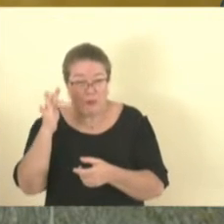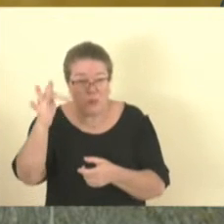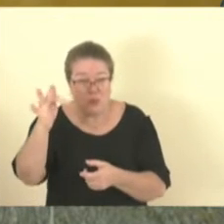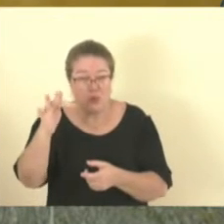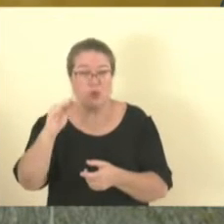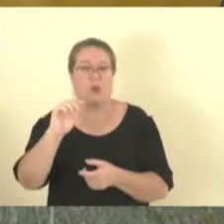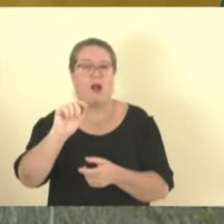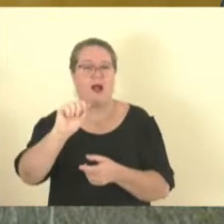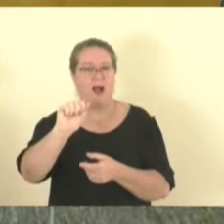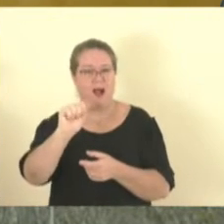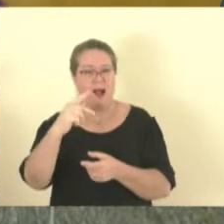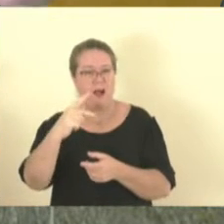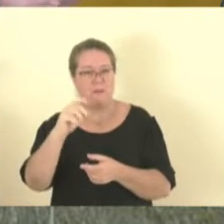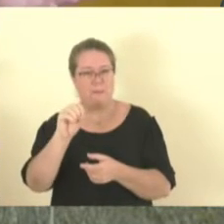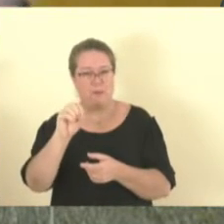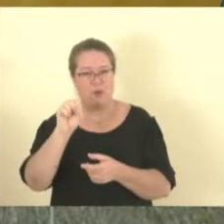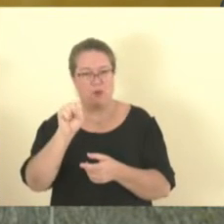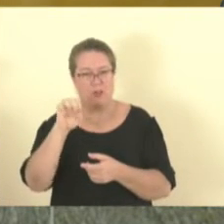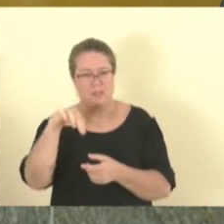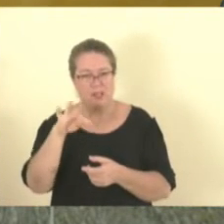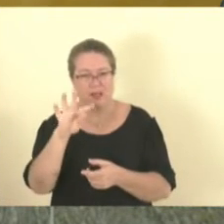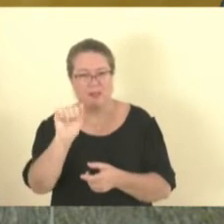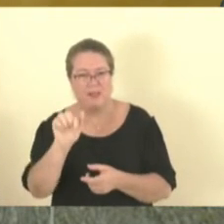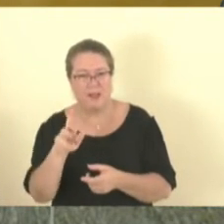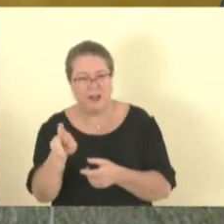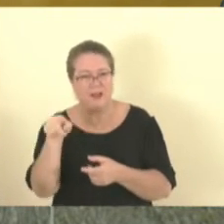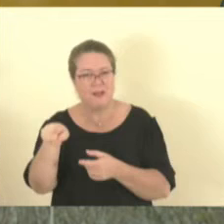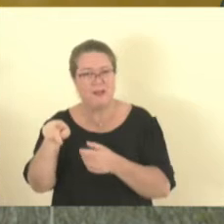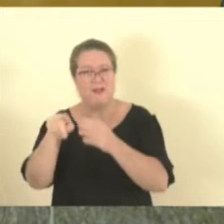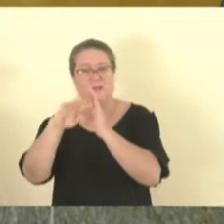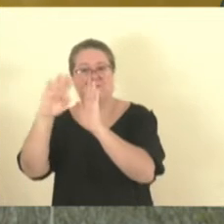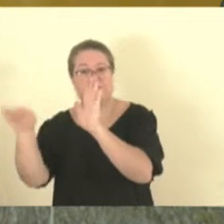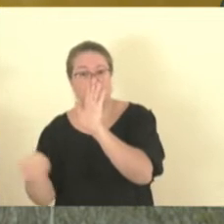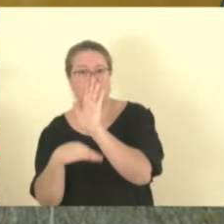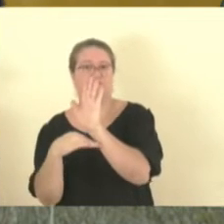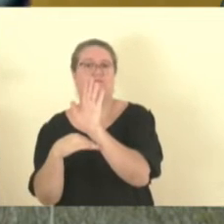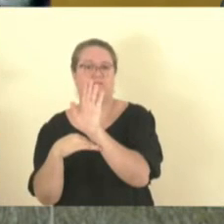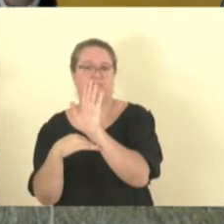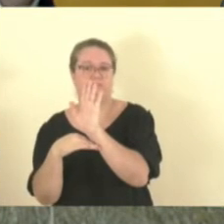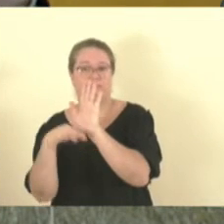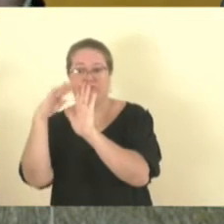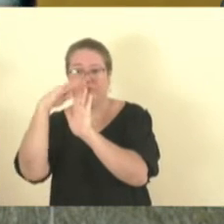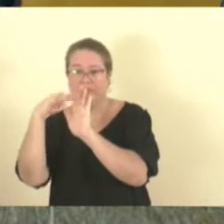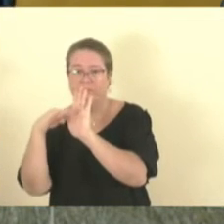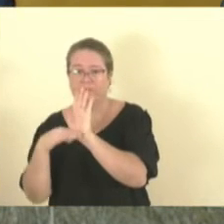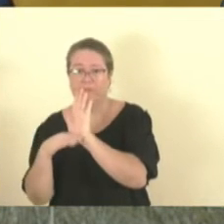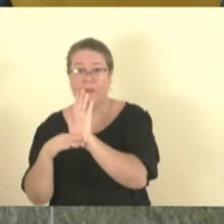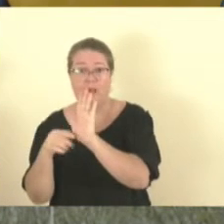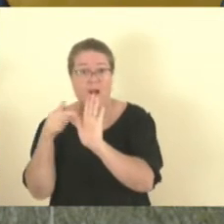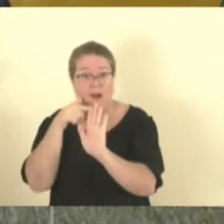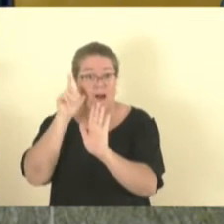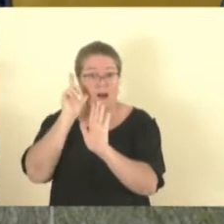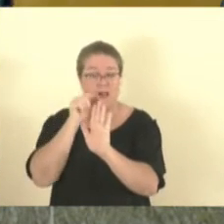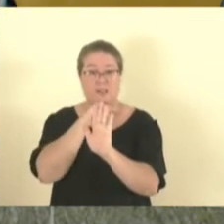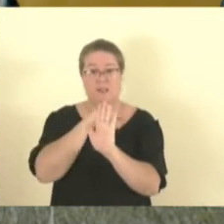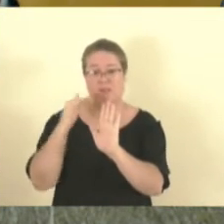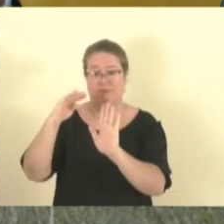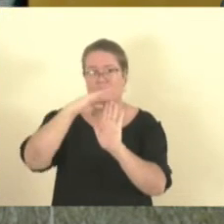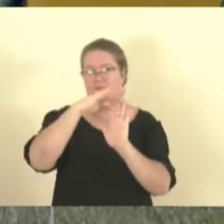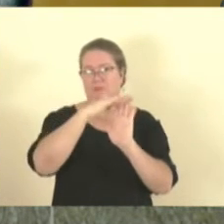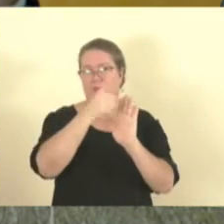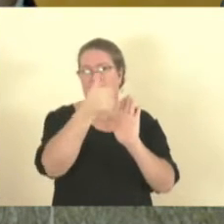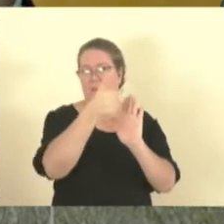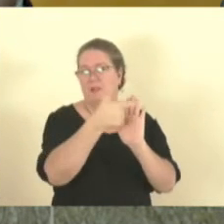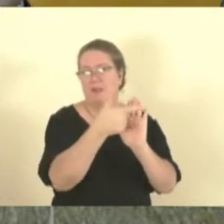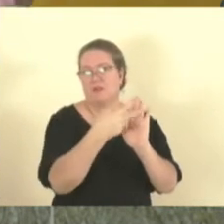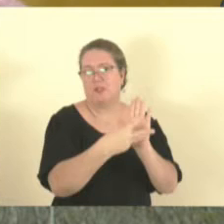chegará à tabela 15. Nós temos outro caso aqui do Dr. André, Luiz Cunha Pereira, mas o Dr. André ele veio de outro Estado, embora tenha contribuído lá